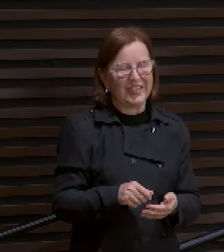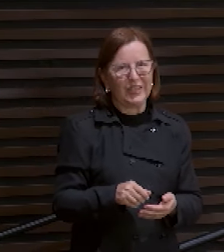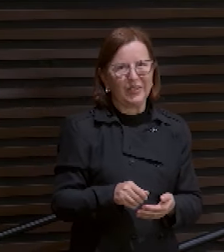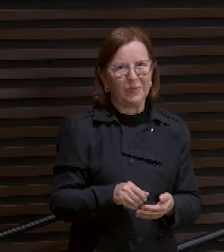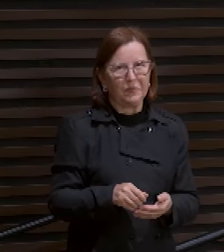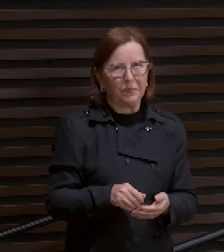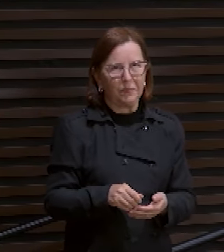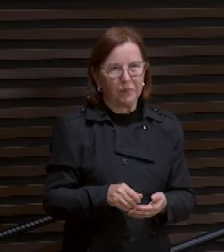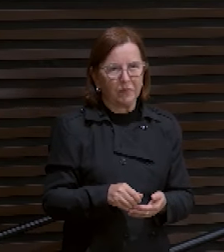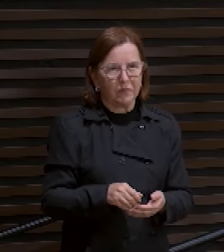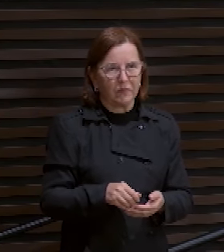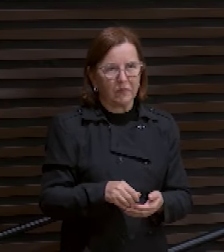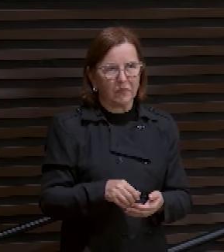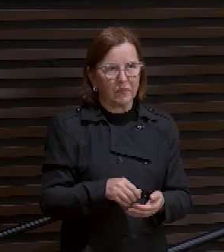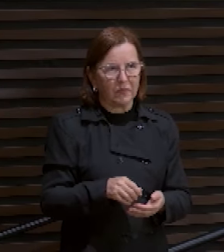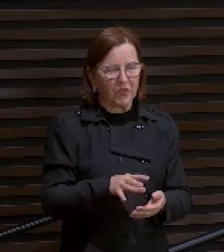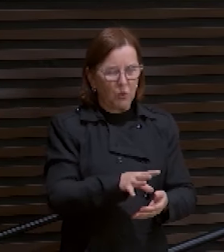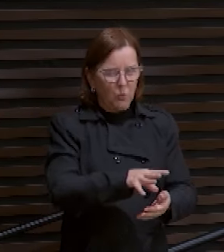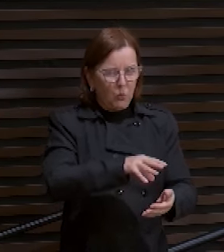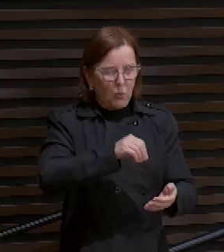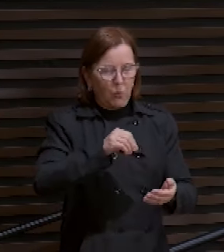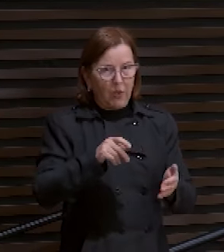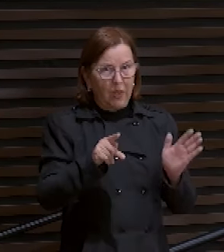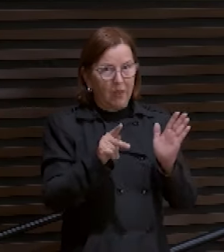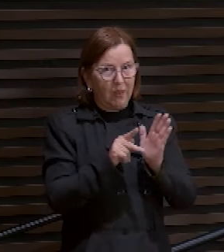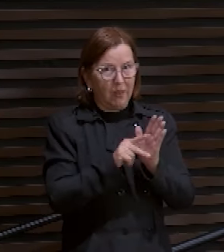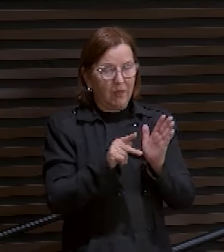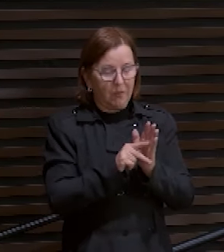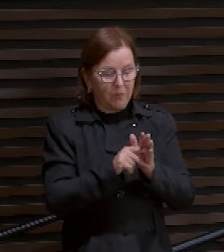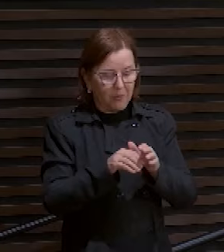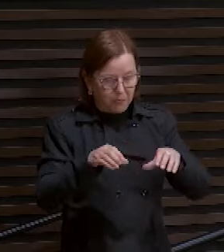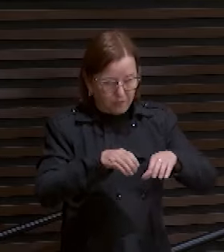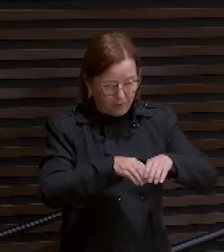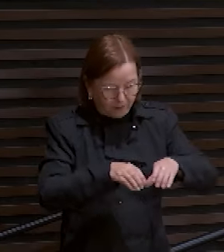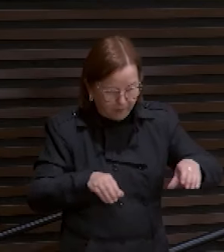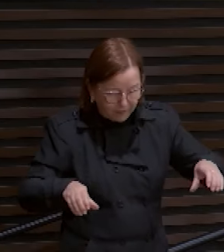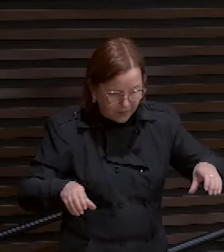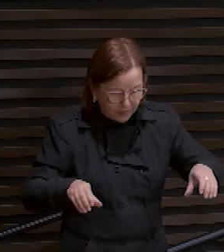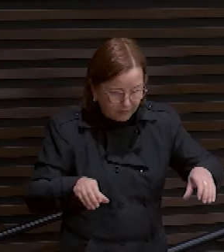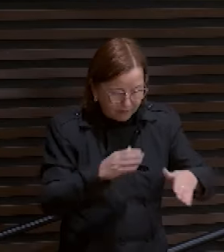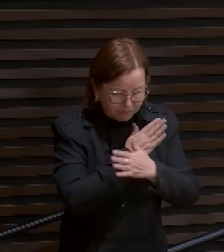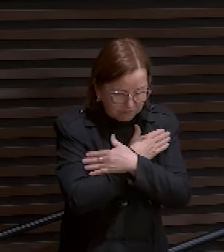A definição que esse homem escreveu aquele livro,